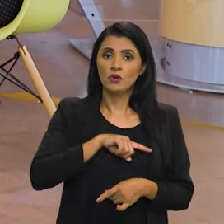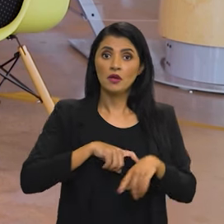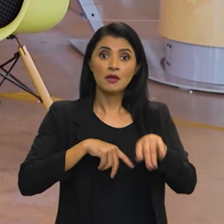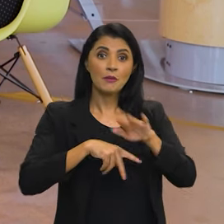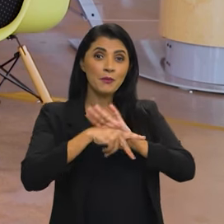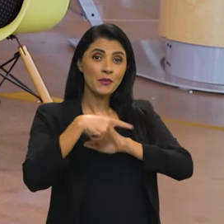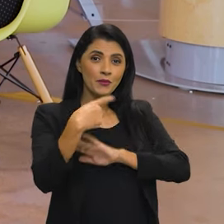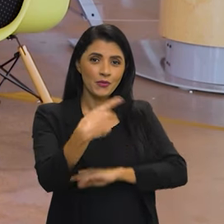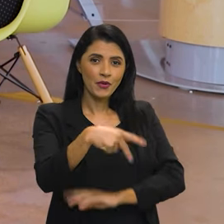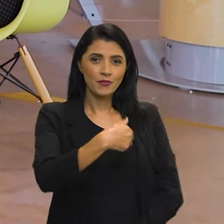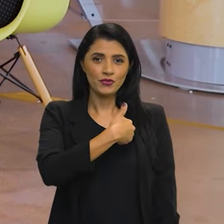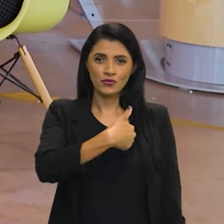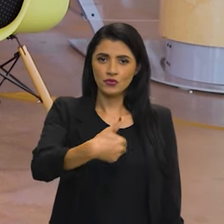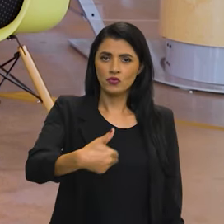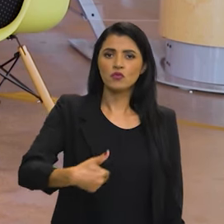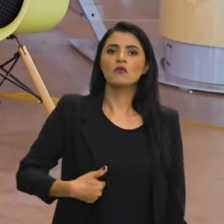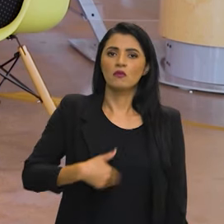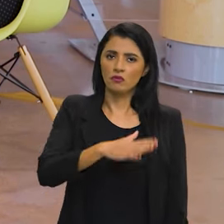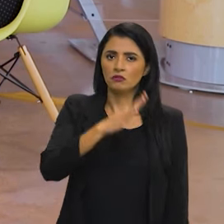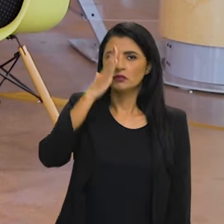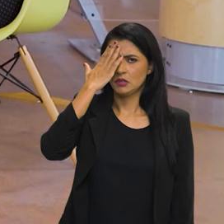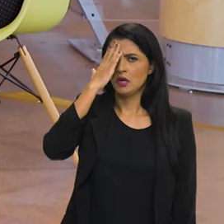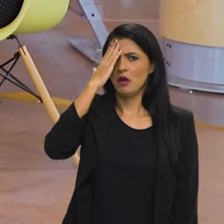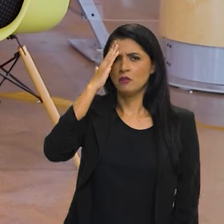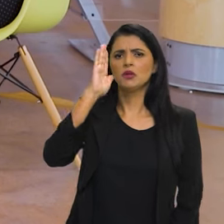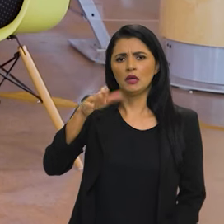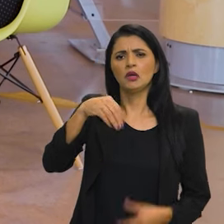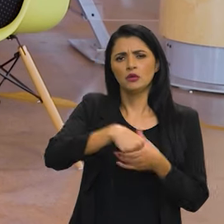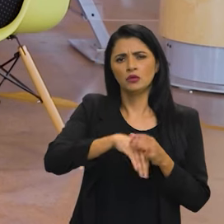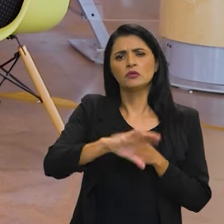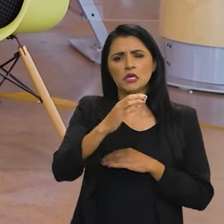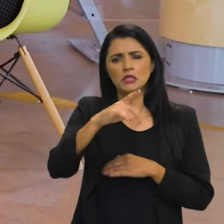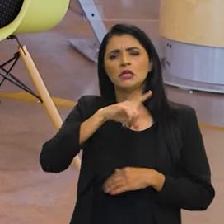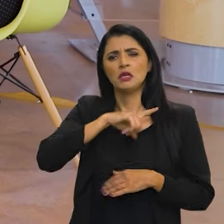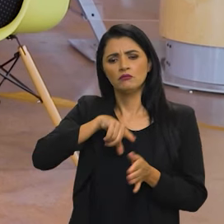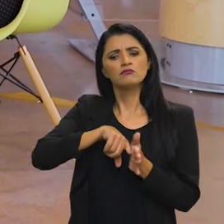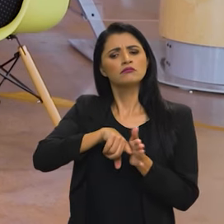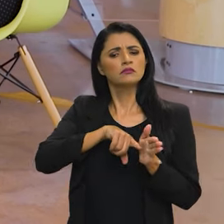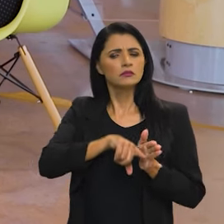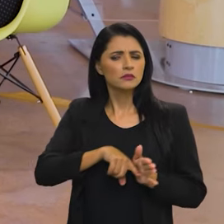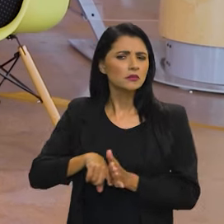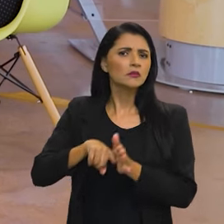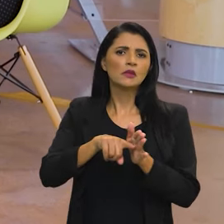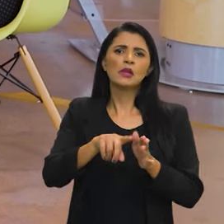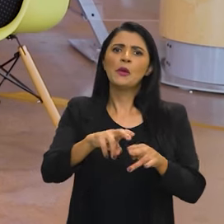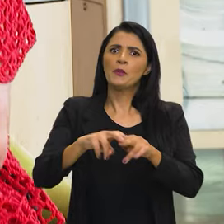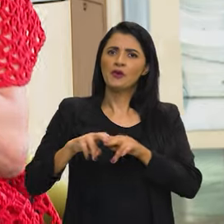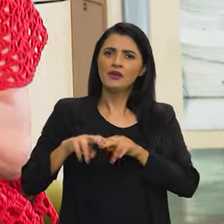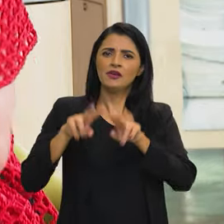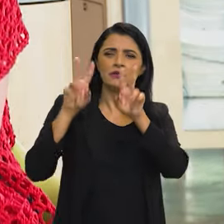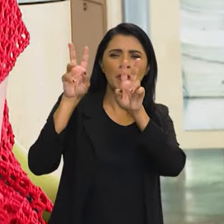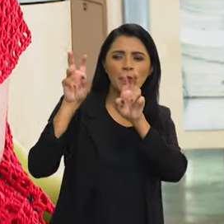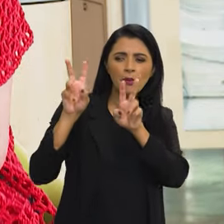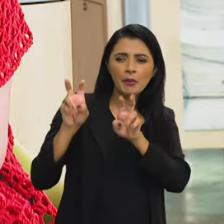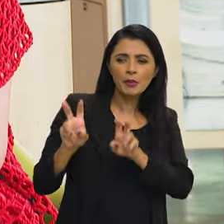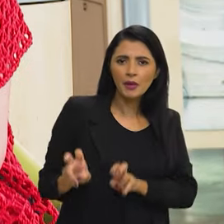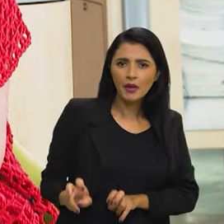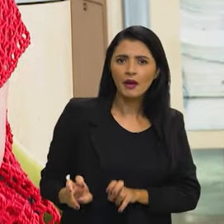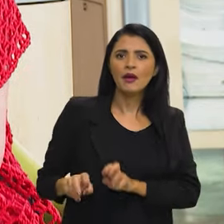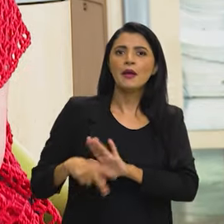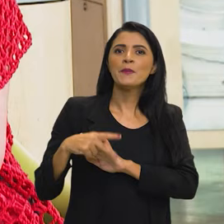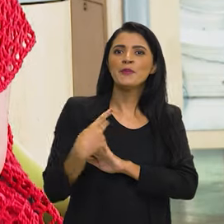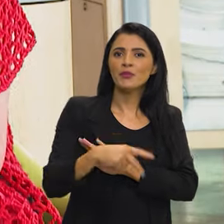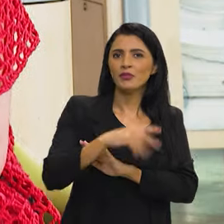desafios do governo, tem ciência nisso, tem pesquisa nisso. Por isso que todas essas agendas, que são agendas